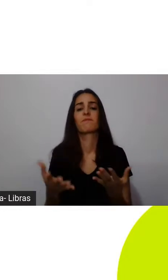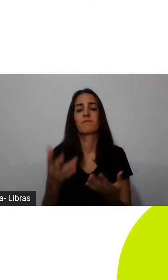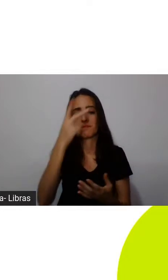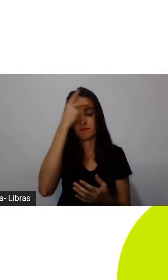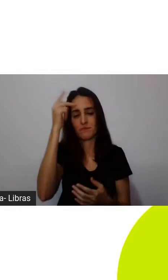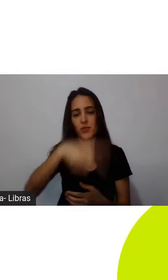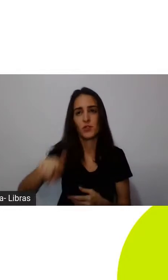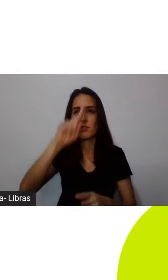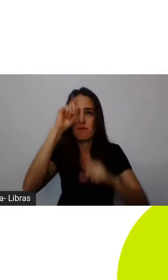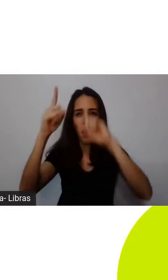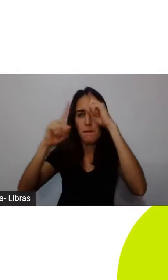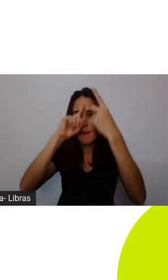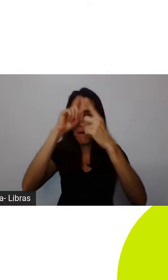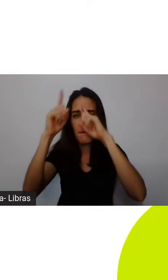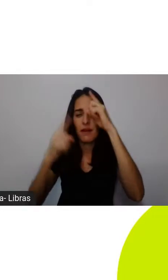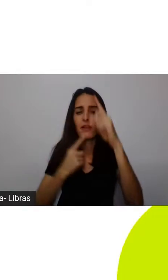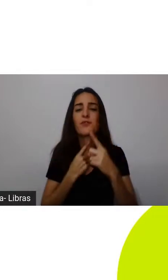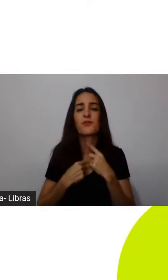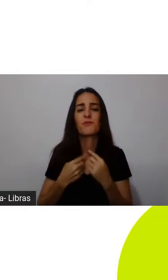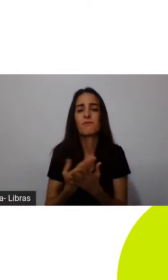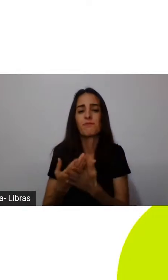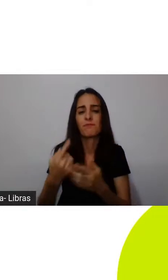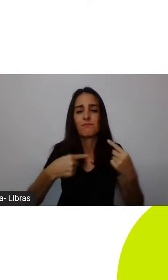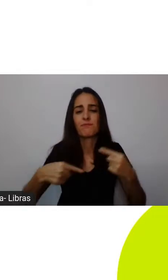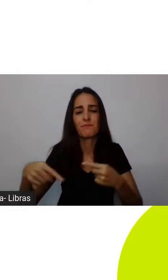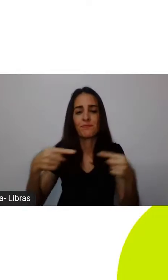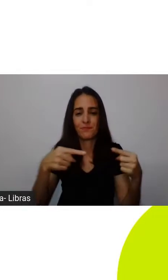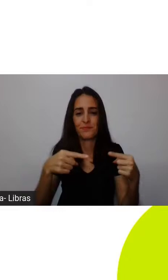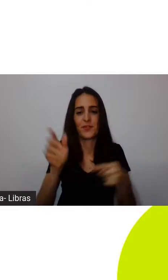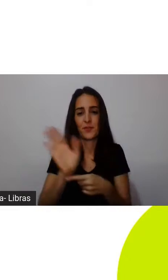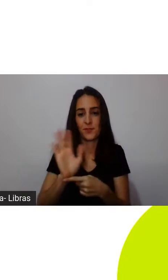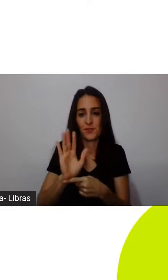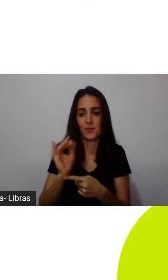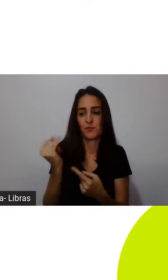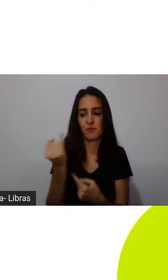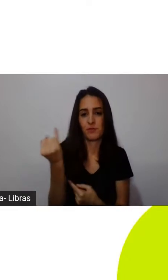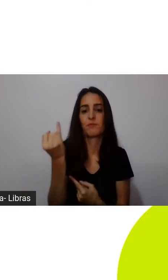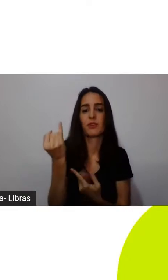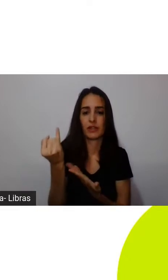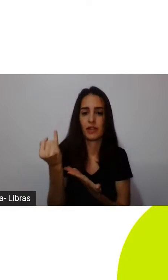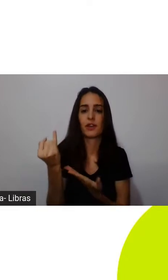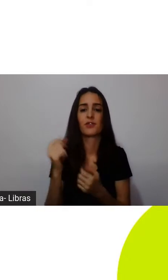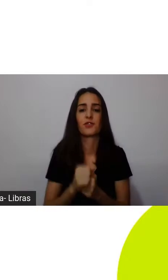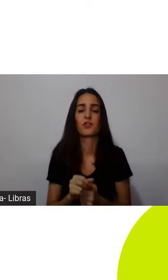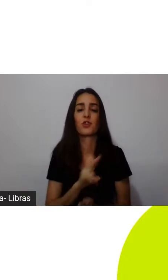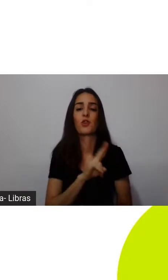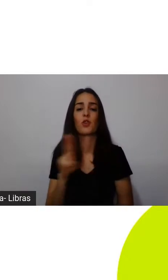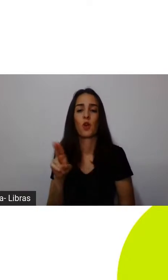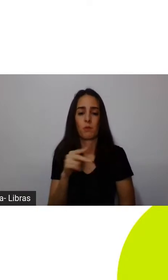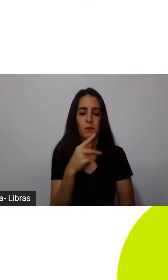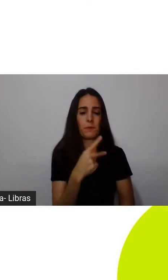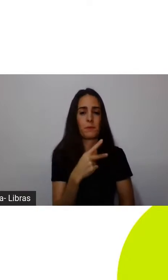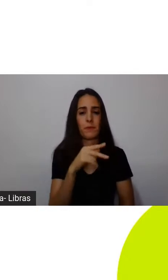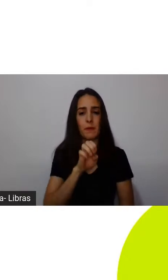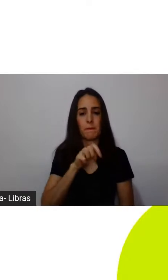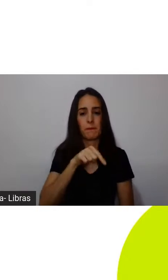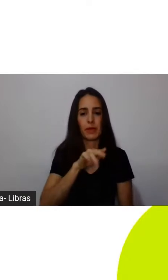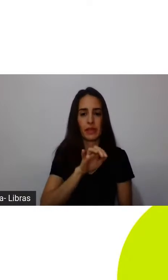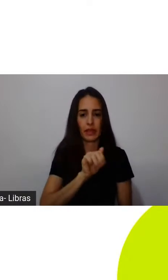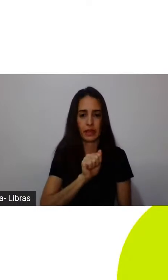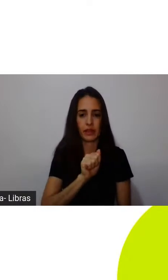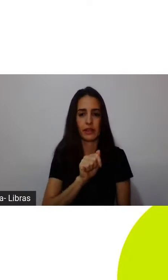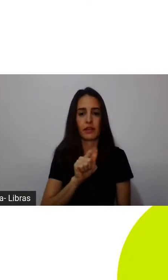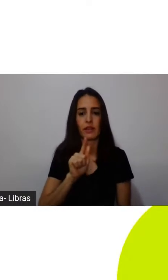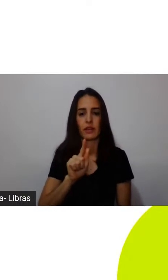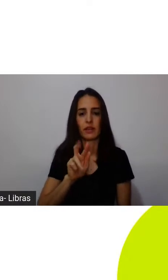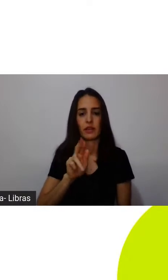ideias e reflexões, mais um filme que vale muito a pena, o nome do filme é Pequena Grande Vida, já é um